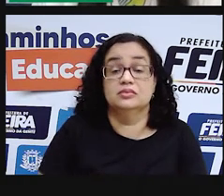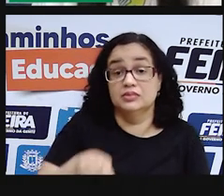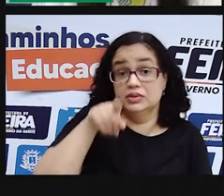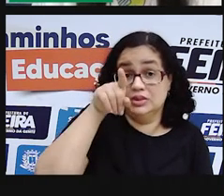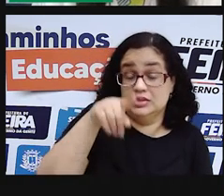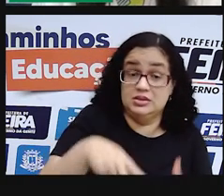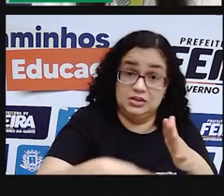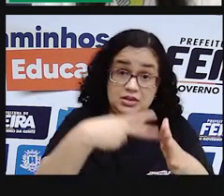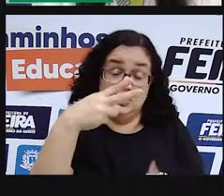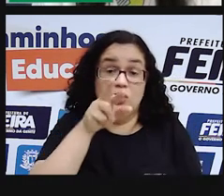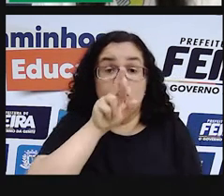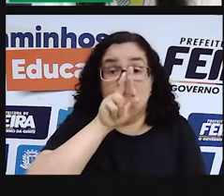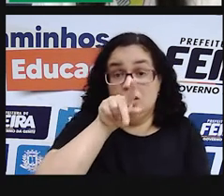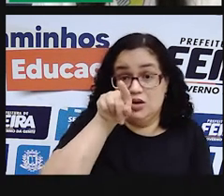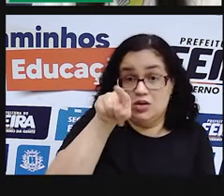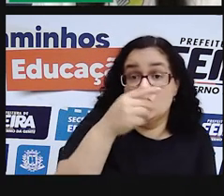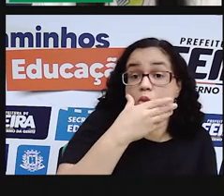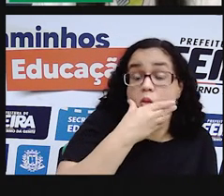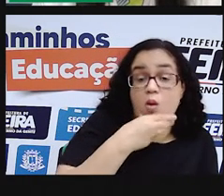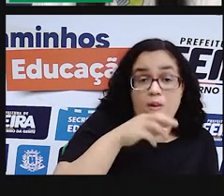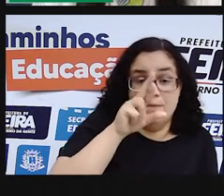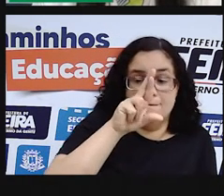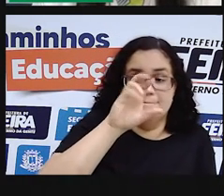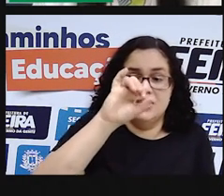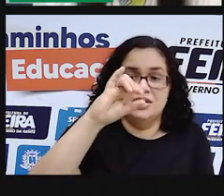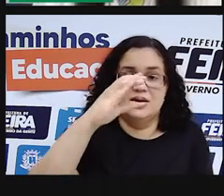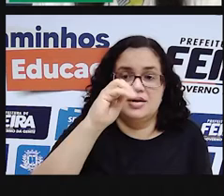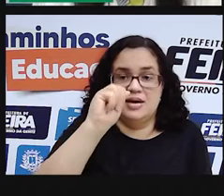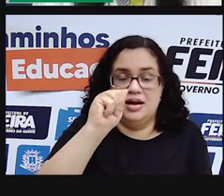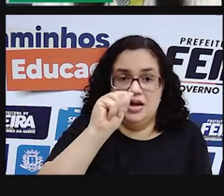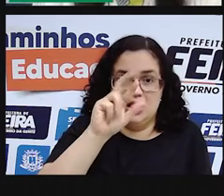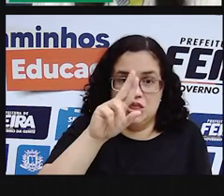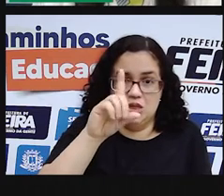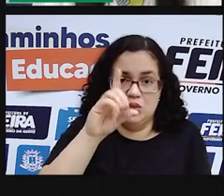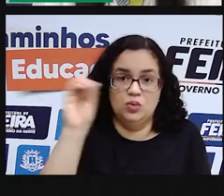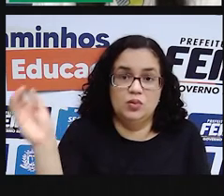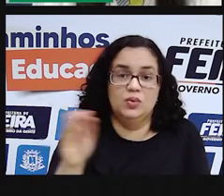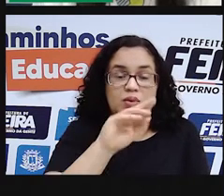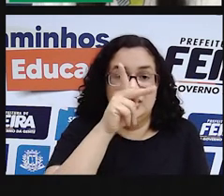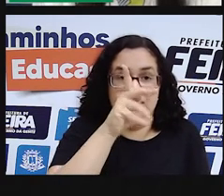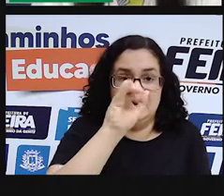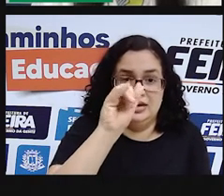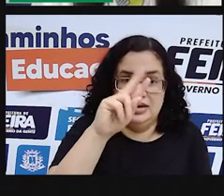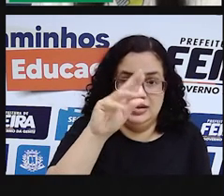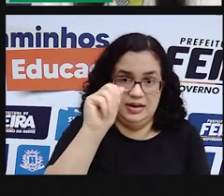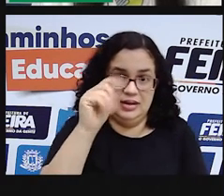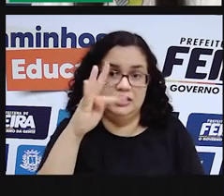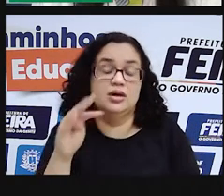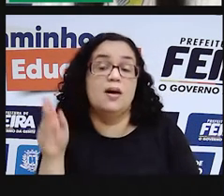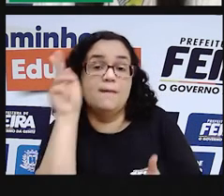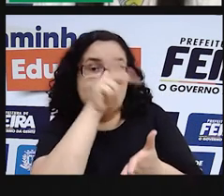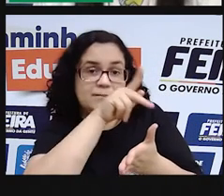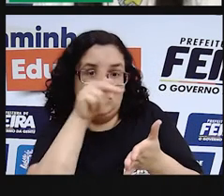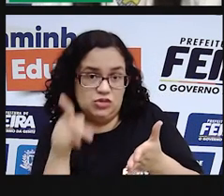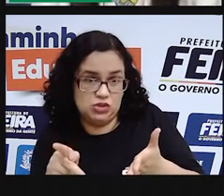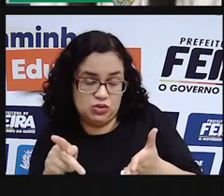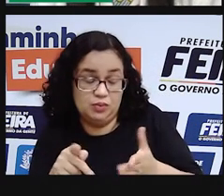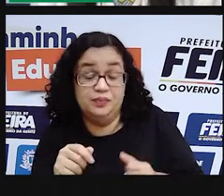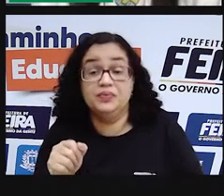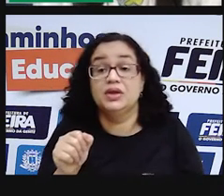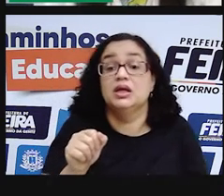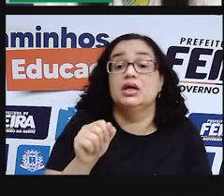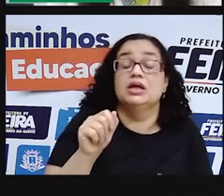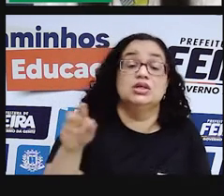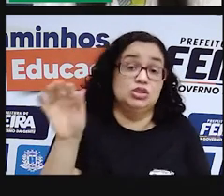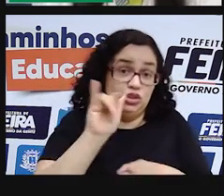Segundo o Ricardo Irata, que é geólogo e também professor da USP, ele explica que as lagoas